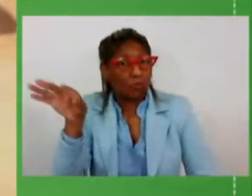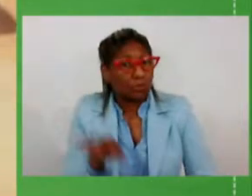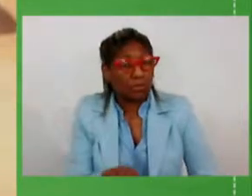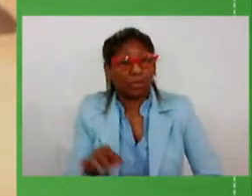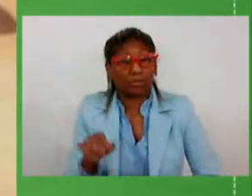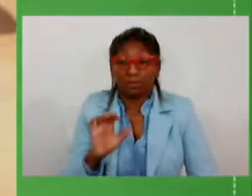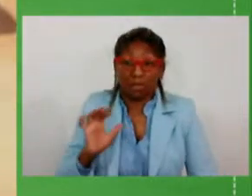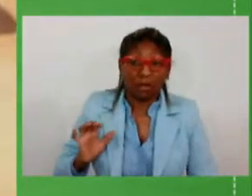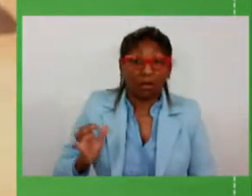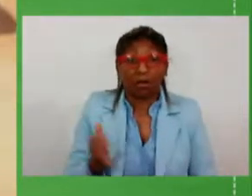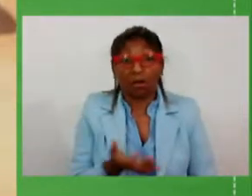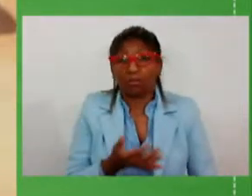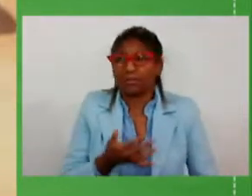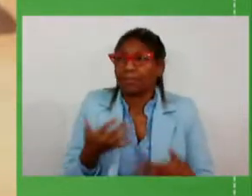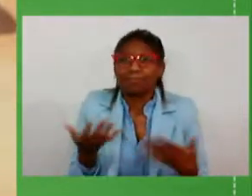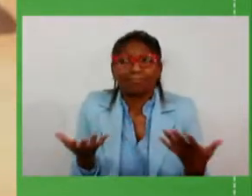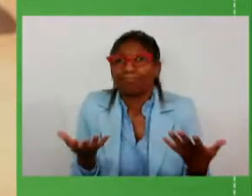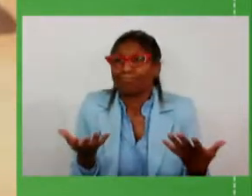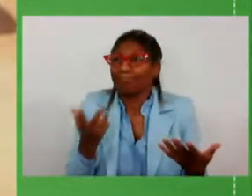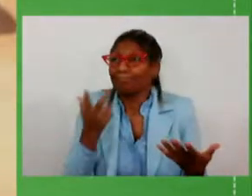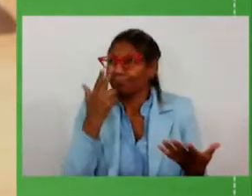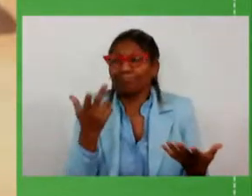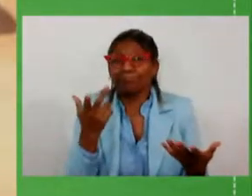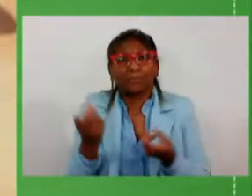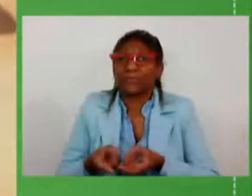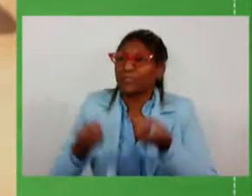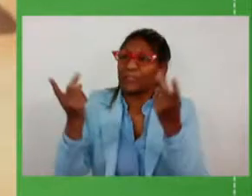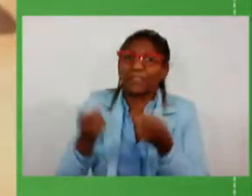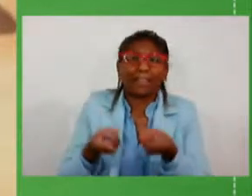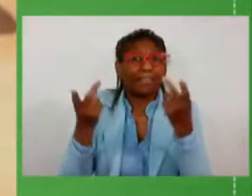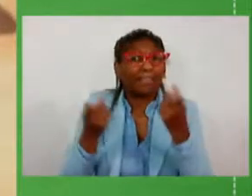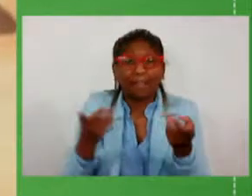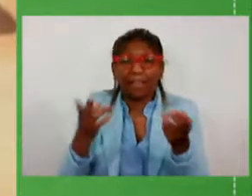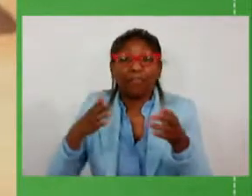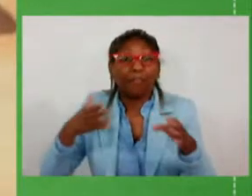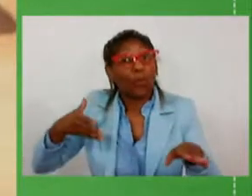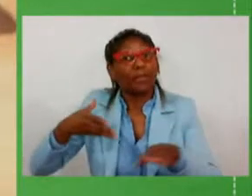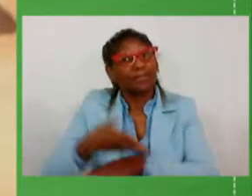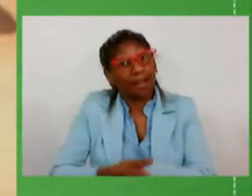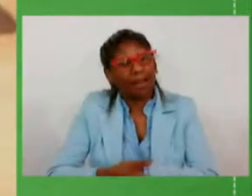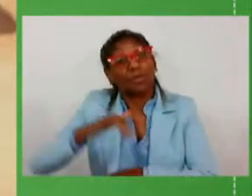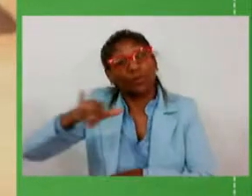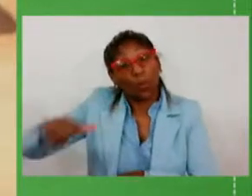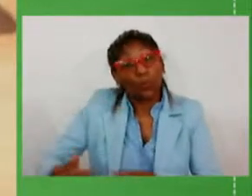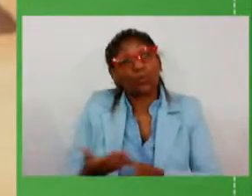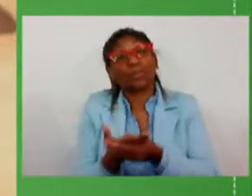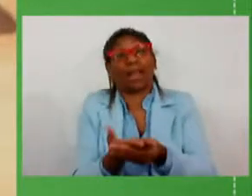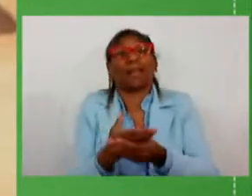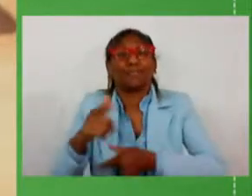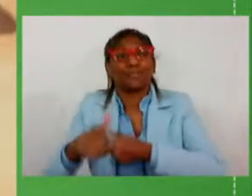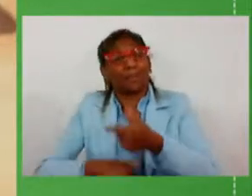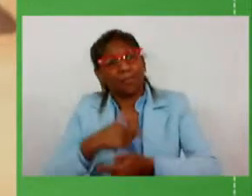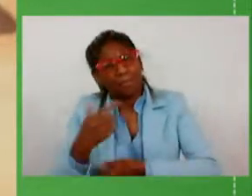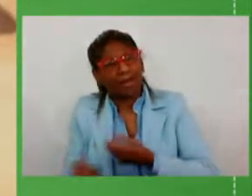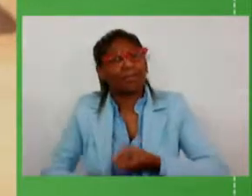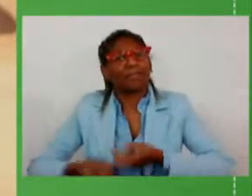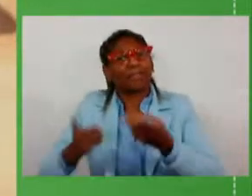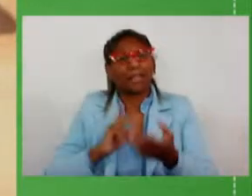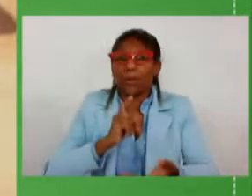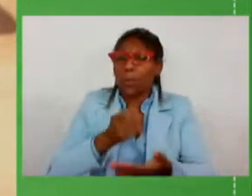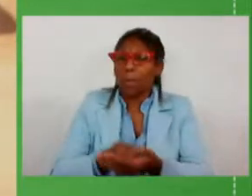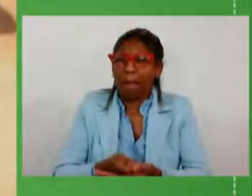tipo mais vendedores vão começar a entrar mais oportunidade vai ter mais fornecedores diferentes né